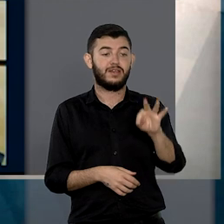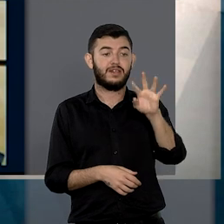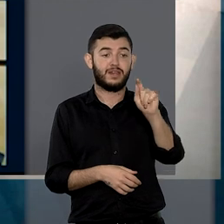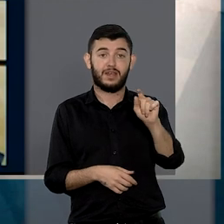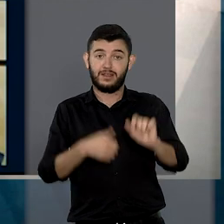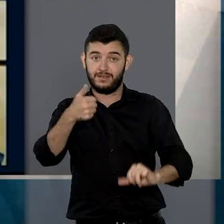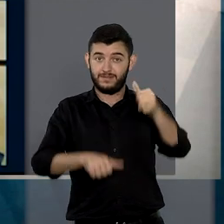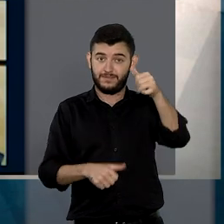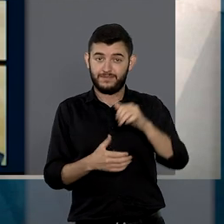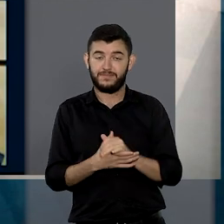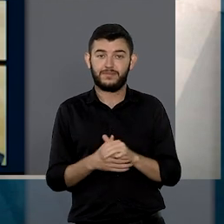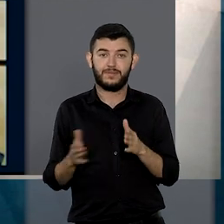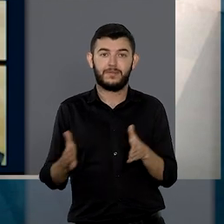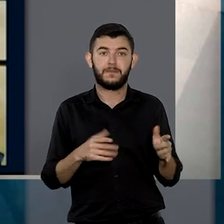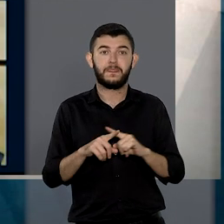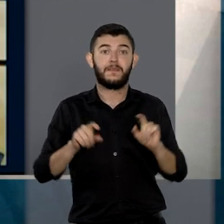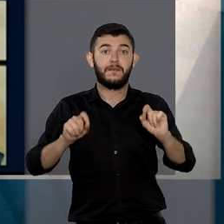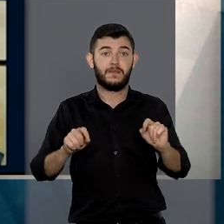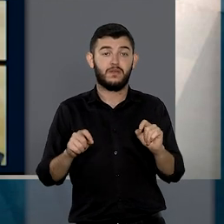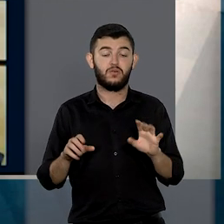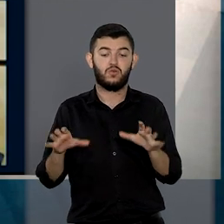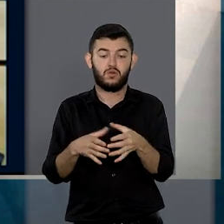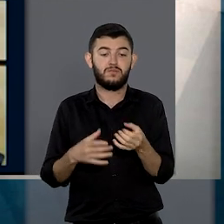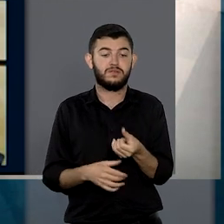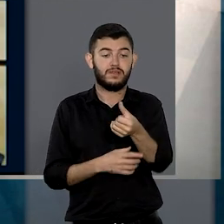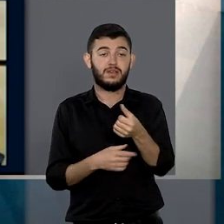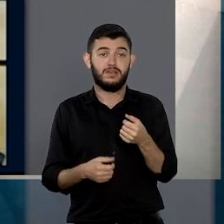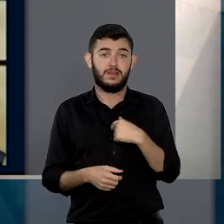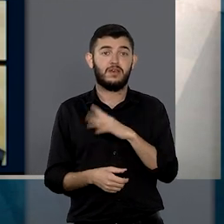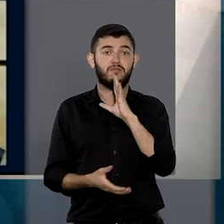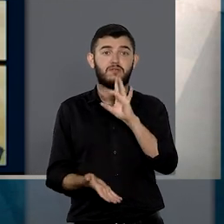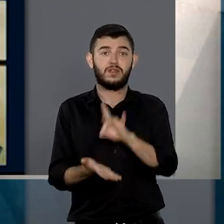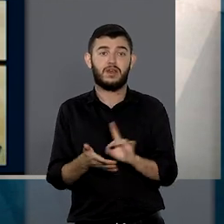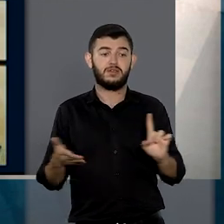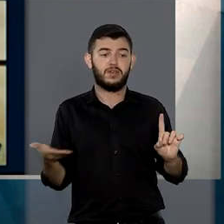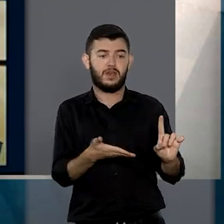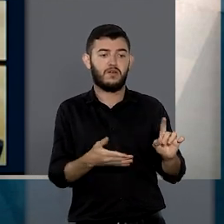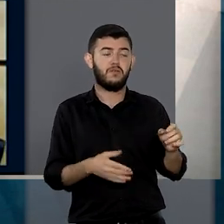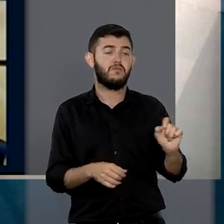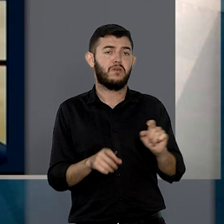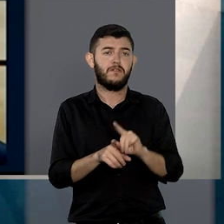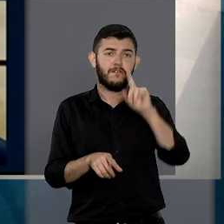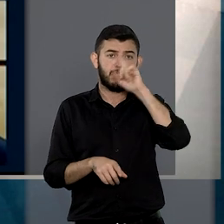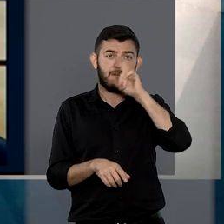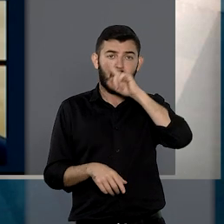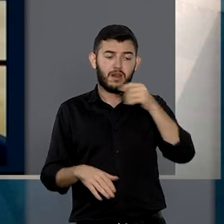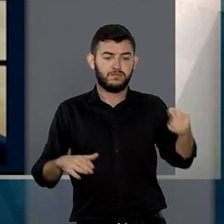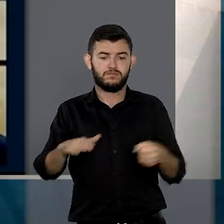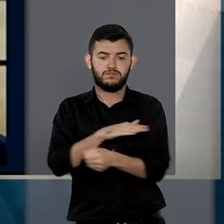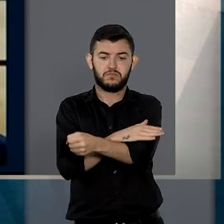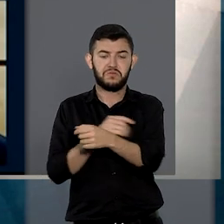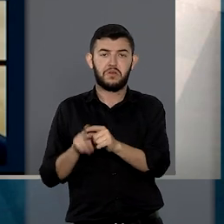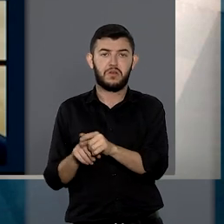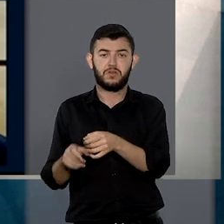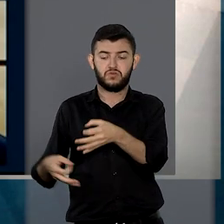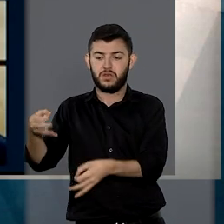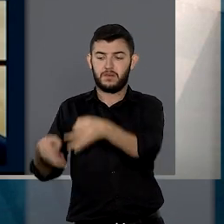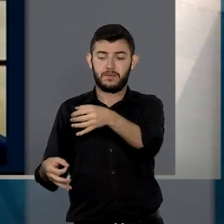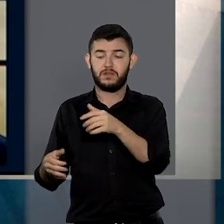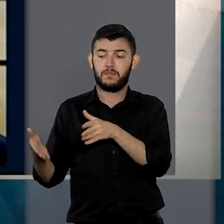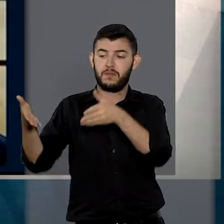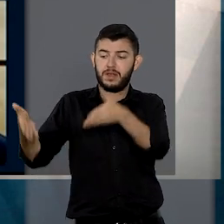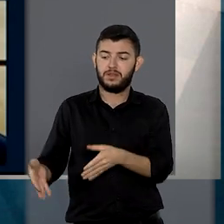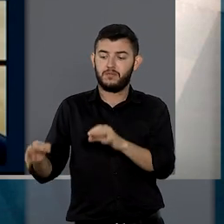colegiado reconheceu o prejuízo de réu preso que, por falha do Estado, não compareceu à audiência de inquirição de testemunhas